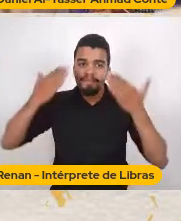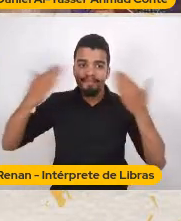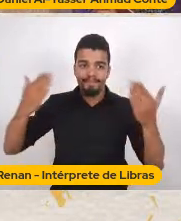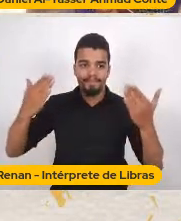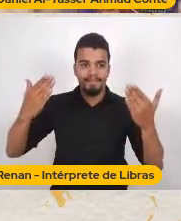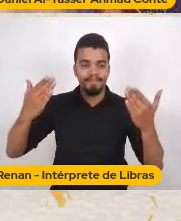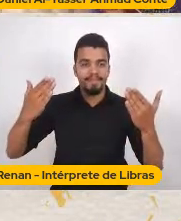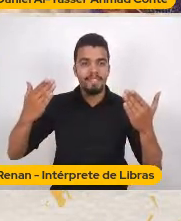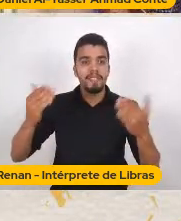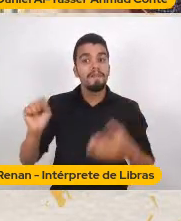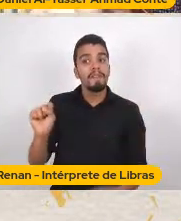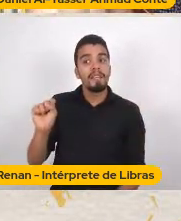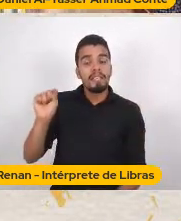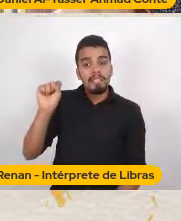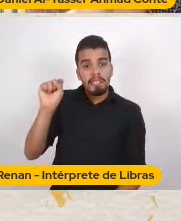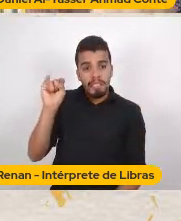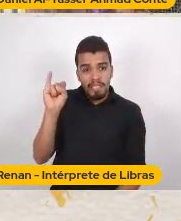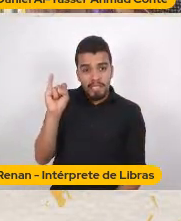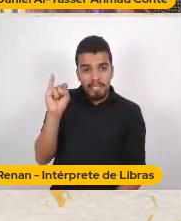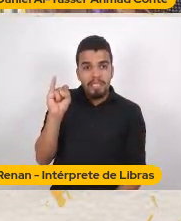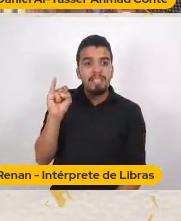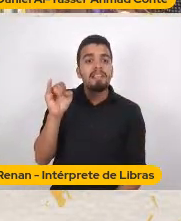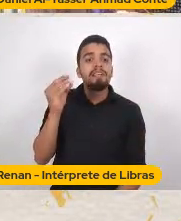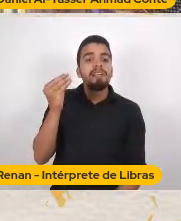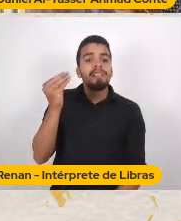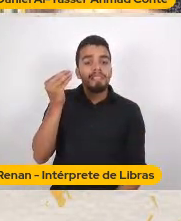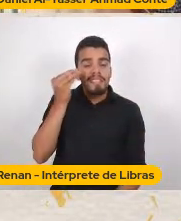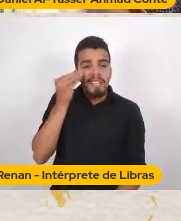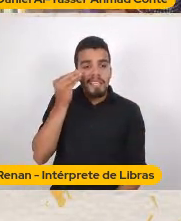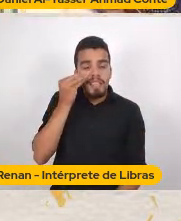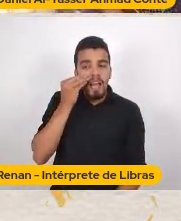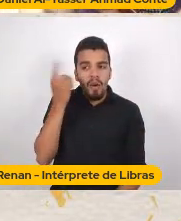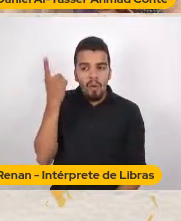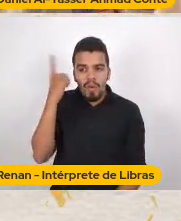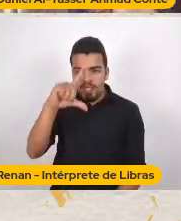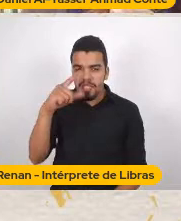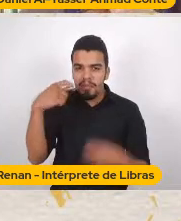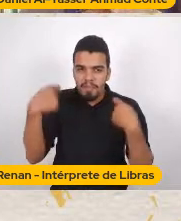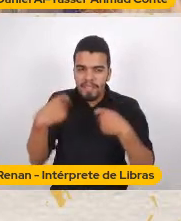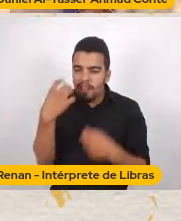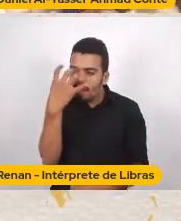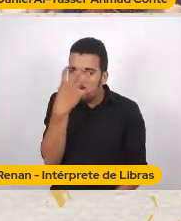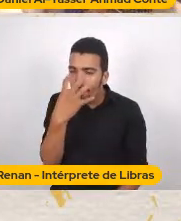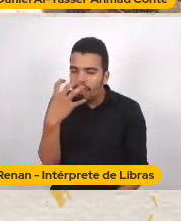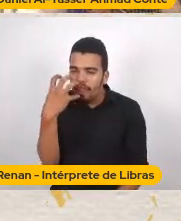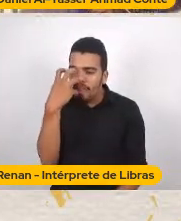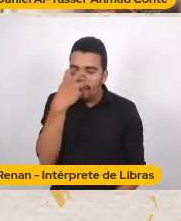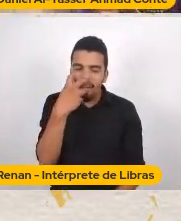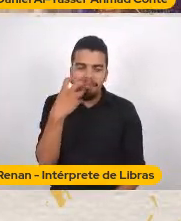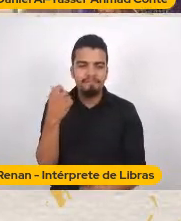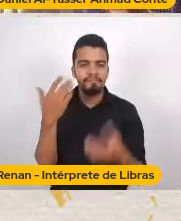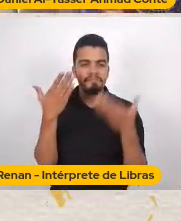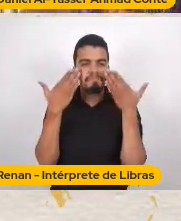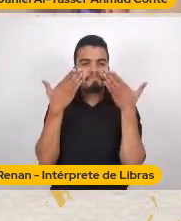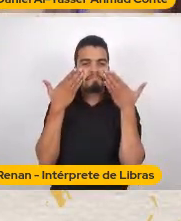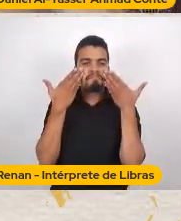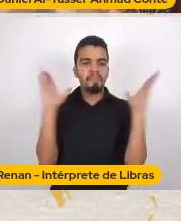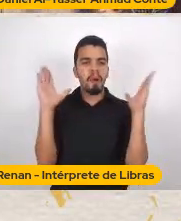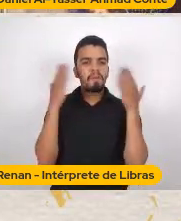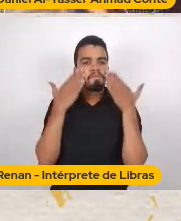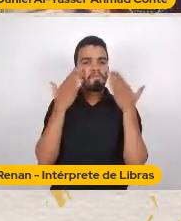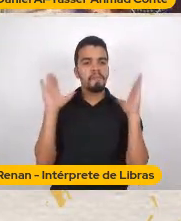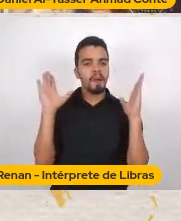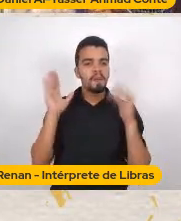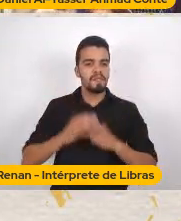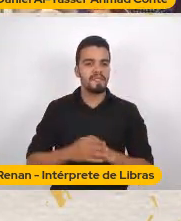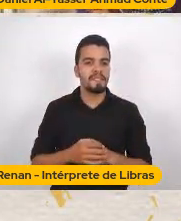coisa Ela tem de estar Com o corpo Vulgarizado Tu nunca vai ver Tu nunca vai ver Como a gente nunca viu